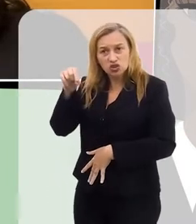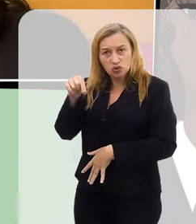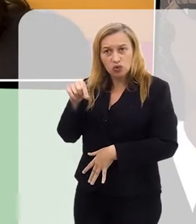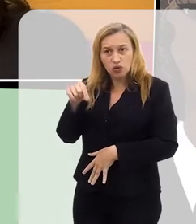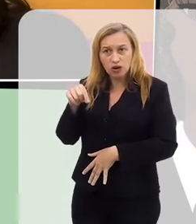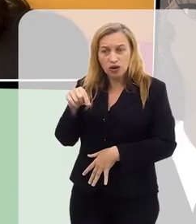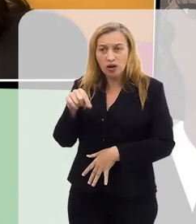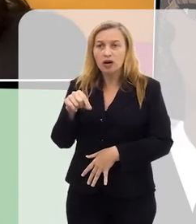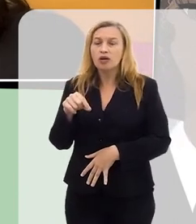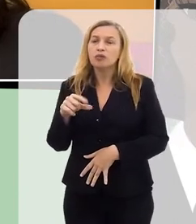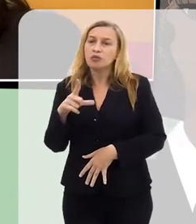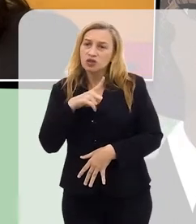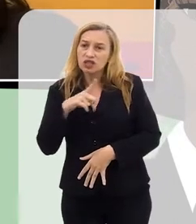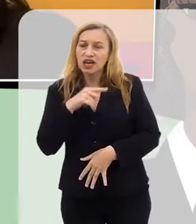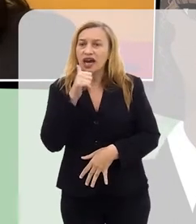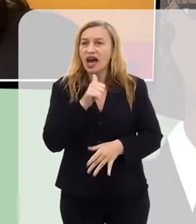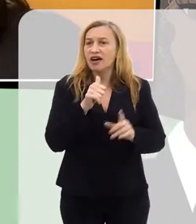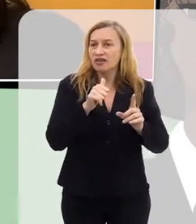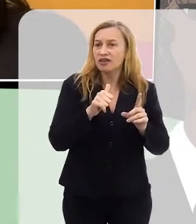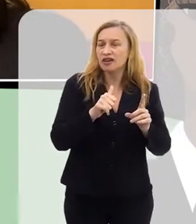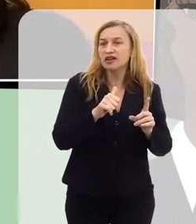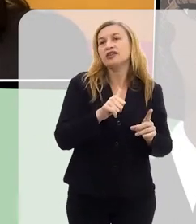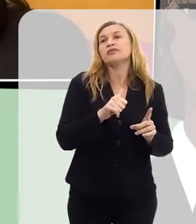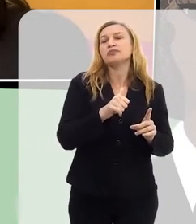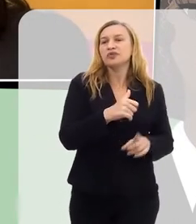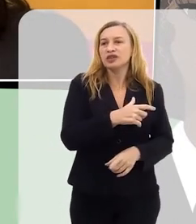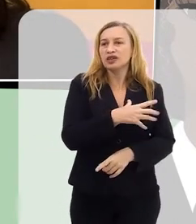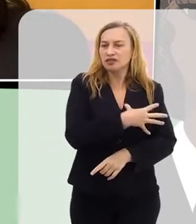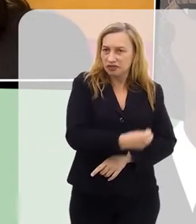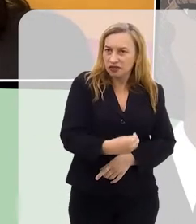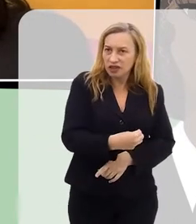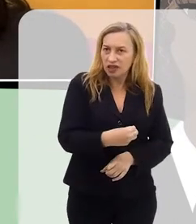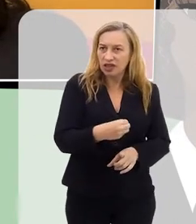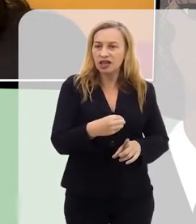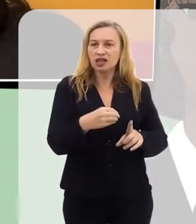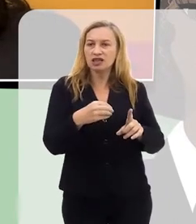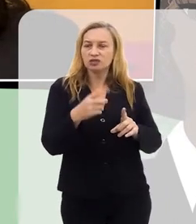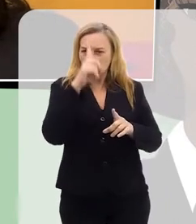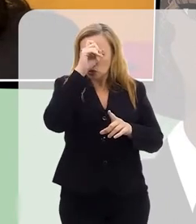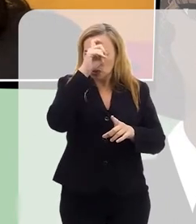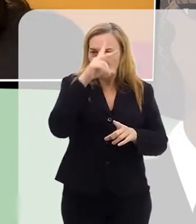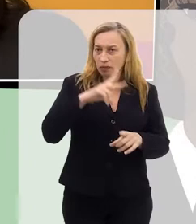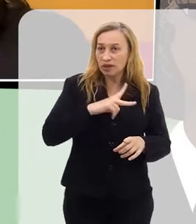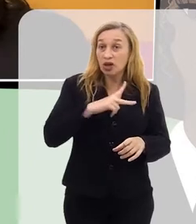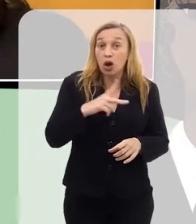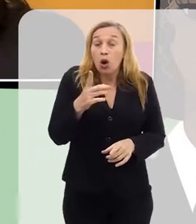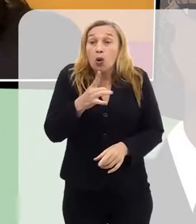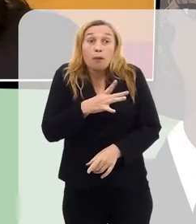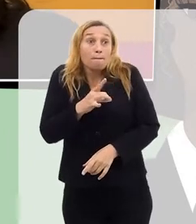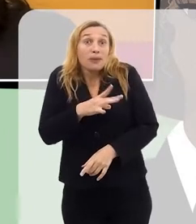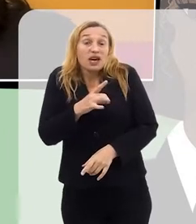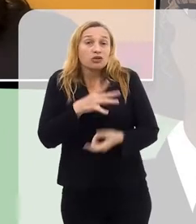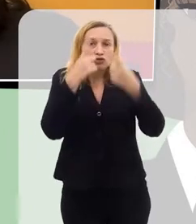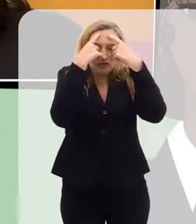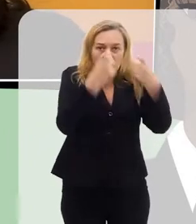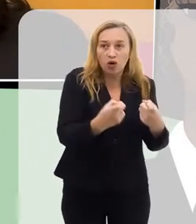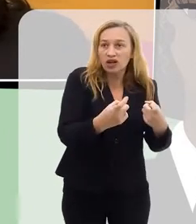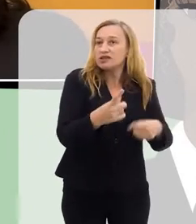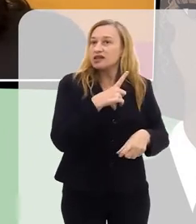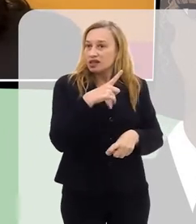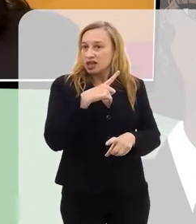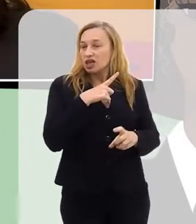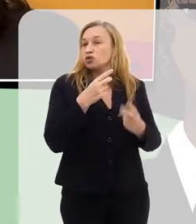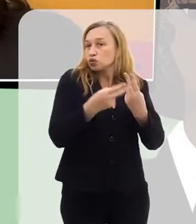ter a minha filha numa maternidade privada, não ir para o SUS, era o medo de enfrentar algum tipo de violência.